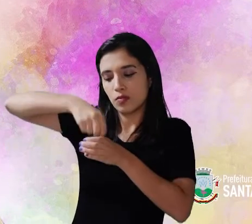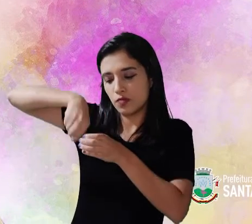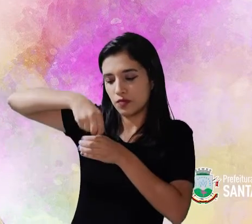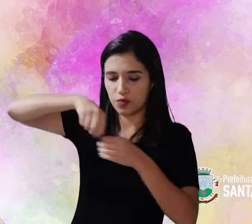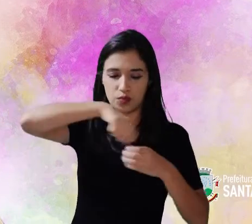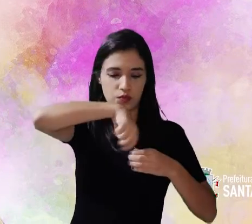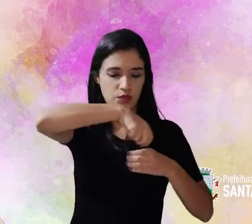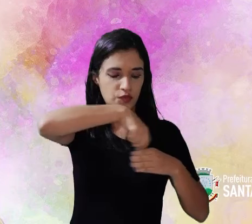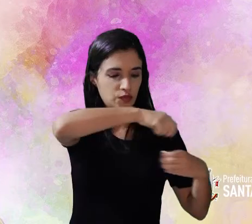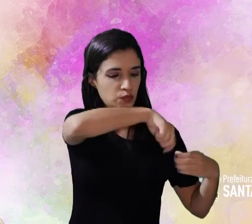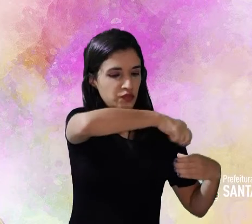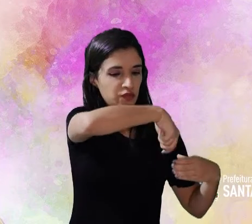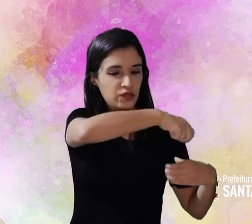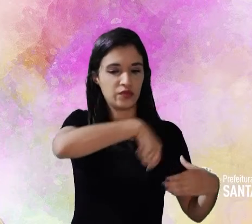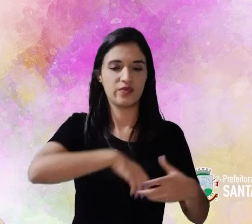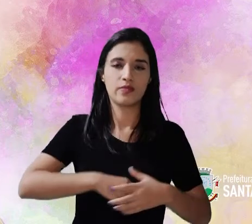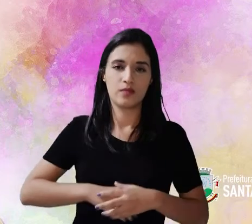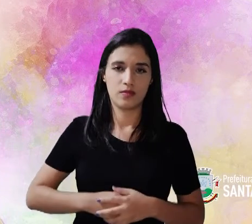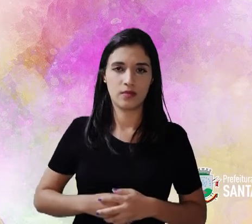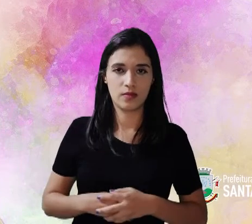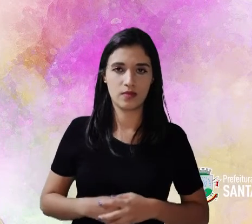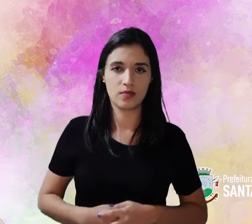gravetinho para misturar bem essas cores.